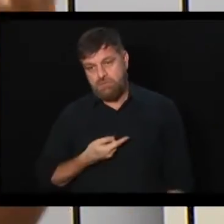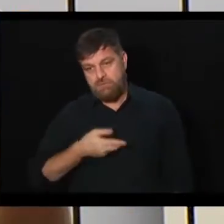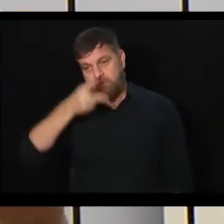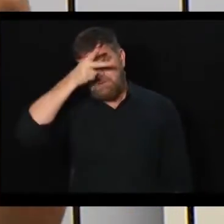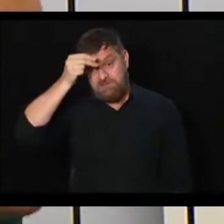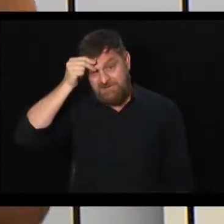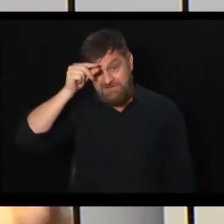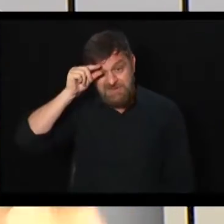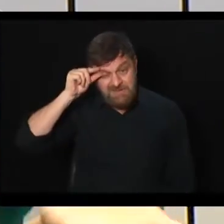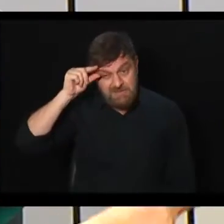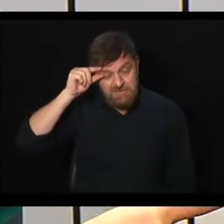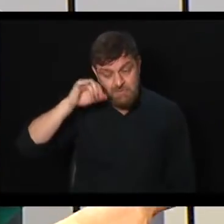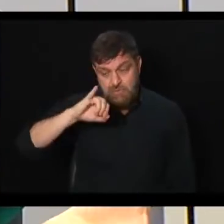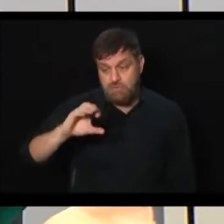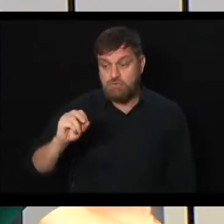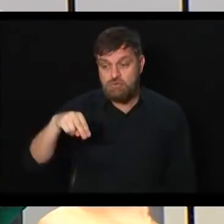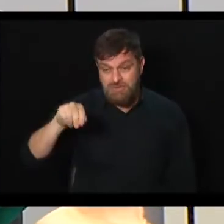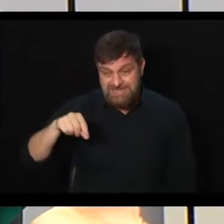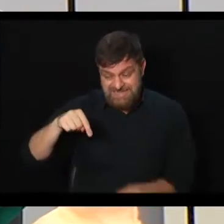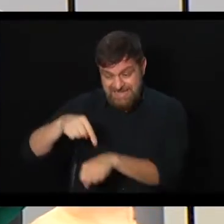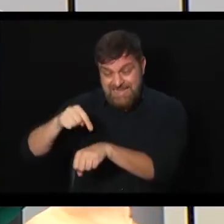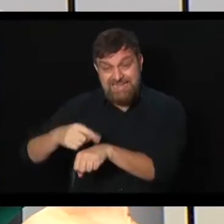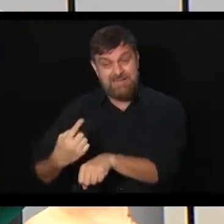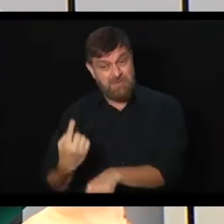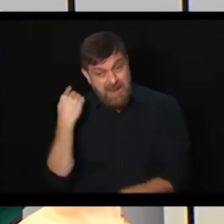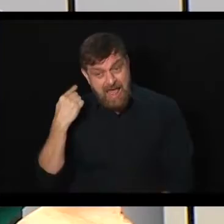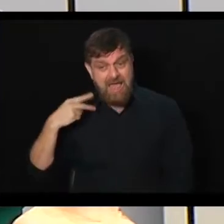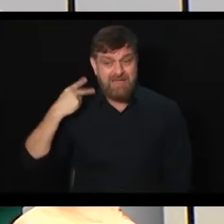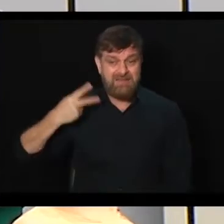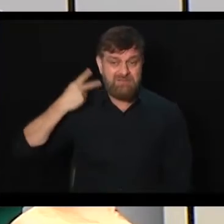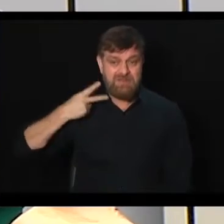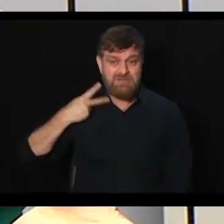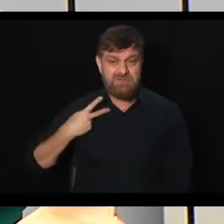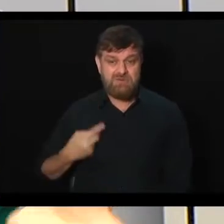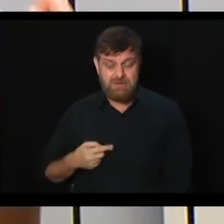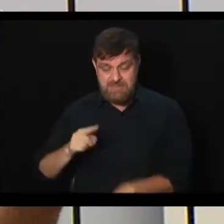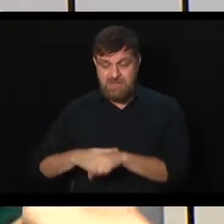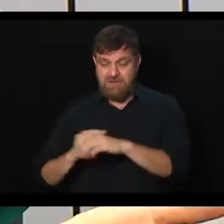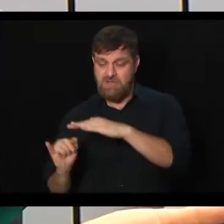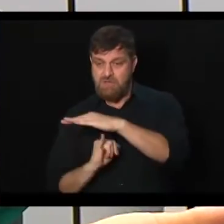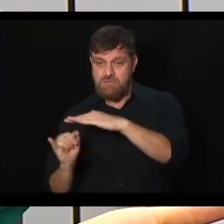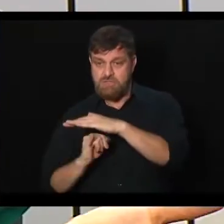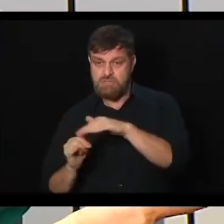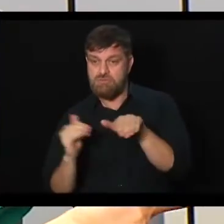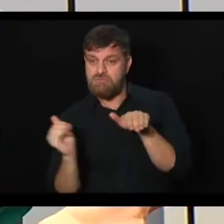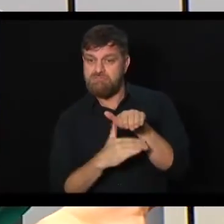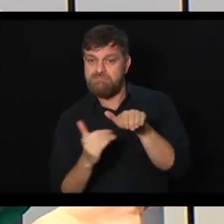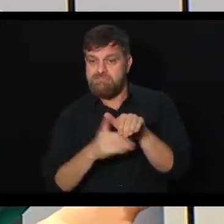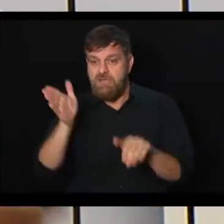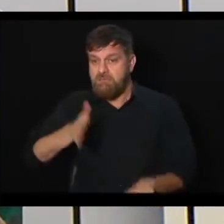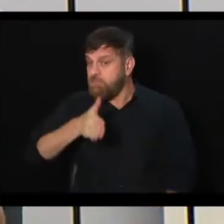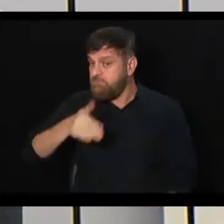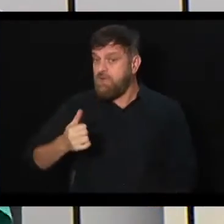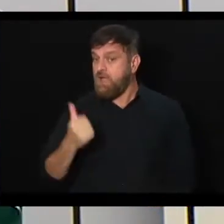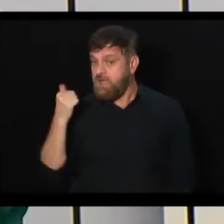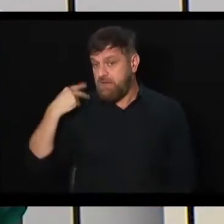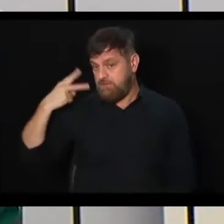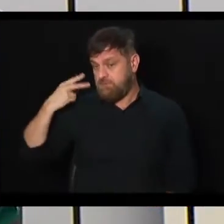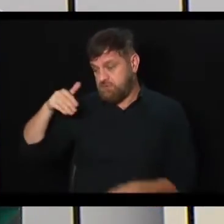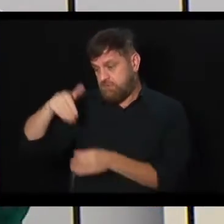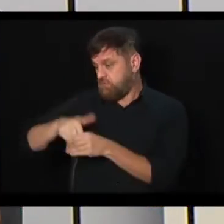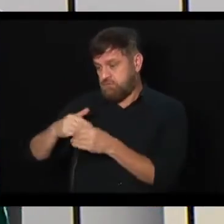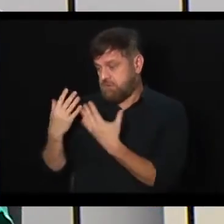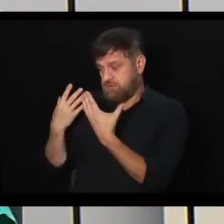prefeito Jonas Donizete, era vereador na ocasião da extinção do antigo Instituto de Previdência. E ele votou favorável. Ele era vereador, votou